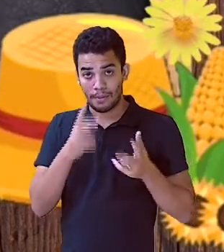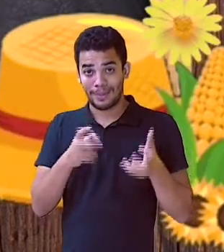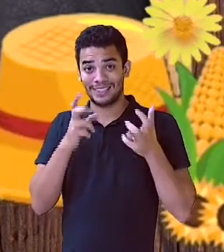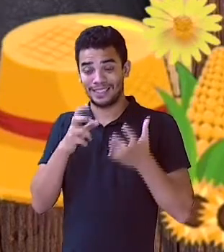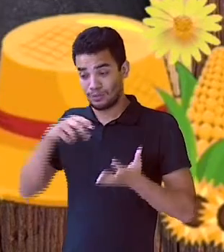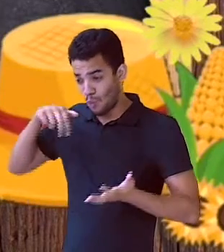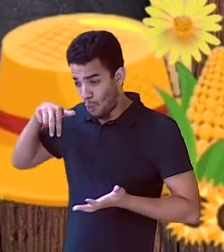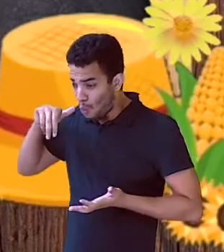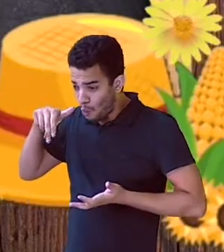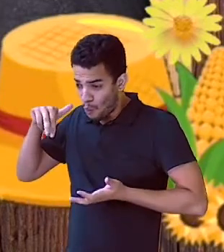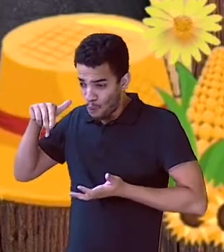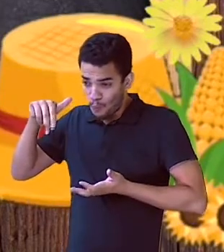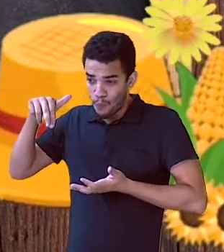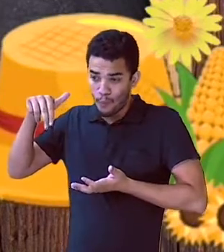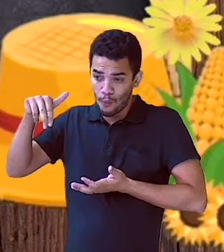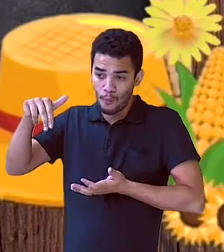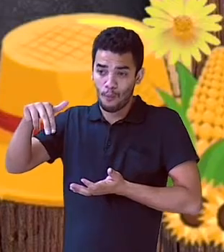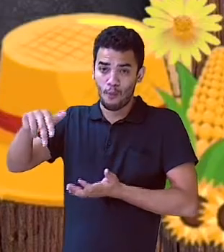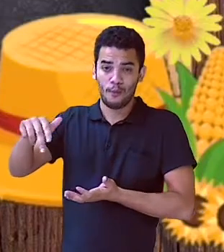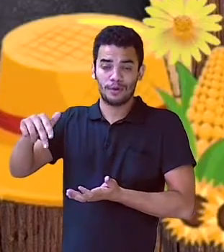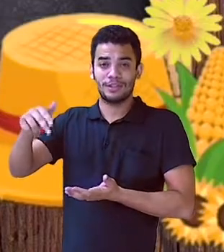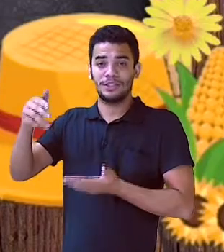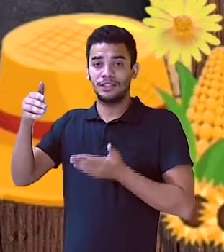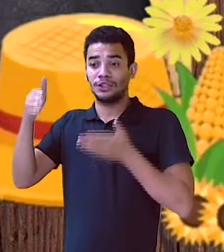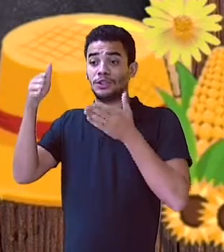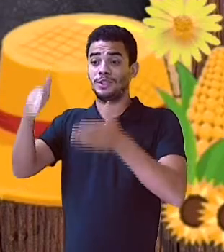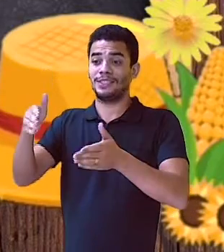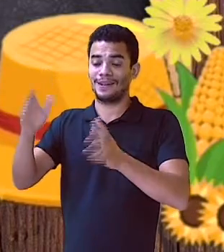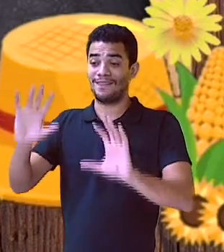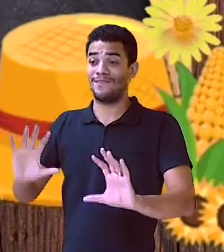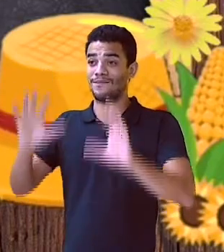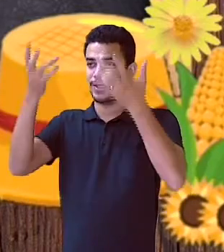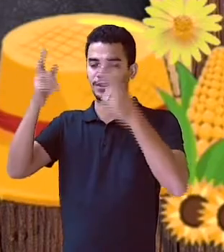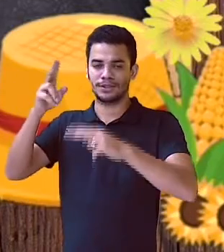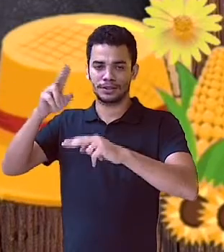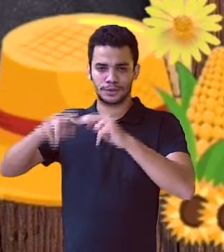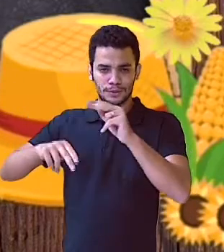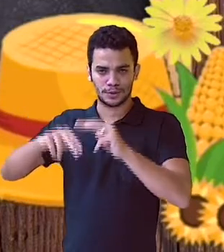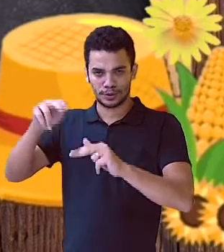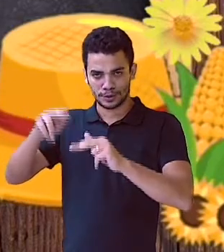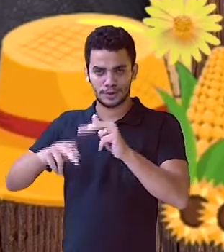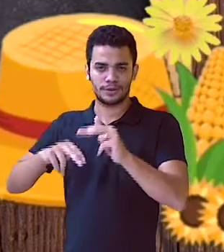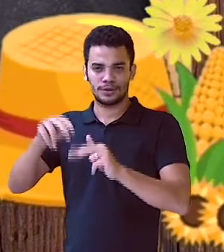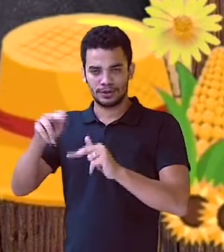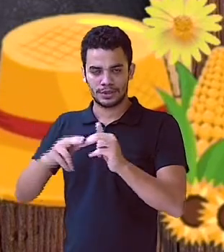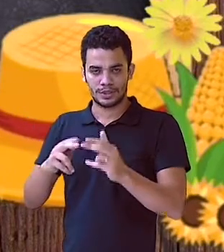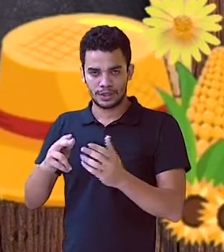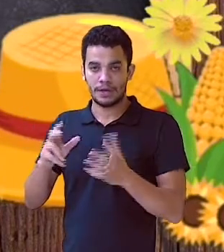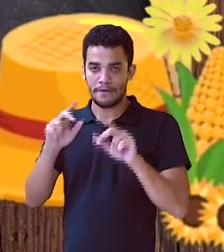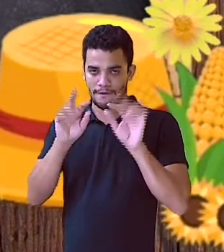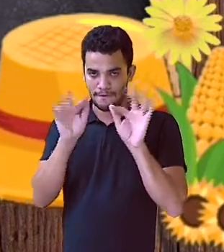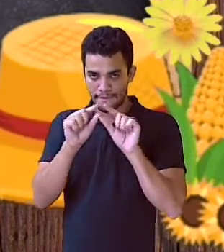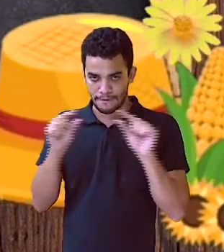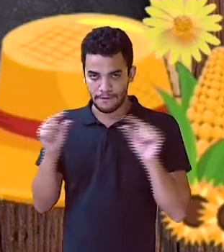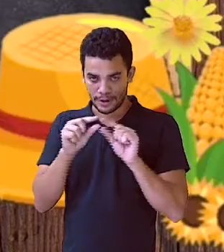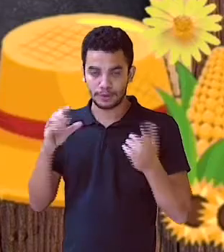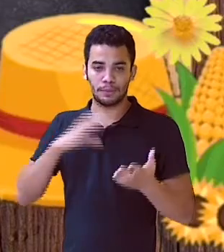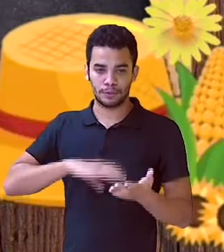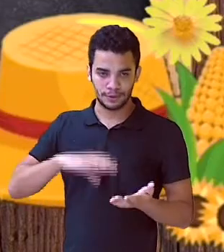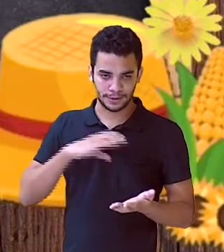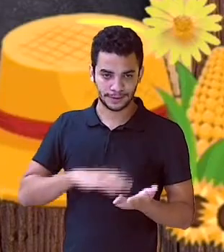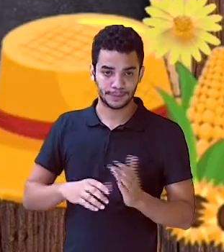chegar na festa de mina. Percebam aí que o verbo correu, ele indica apenas uma ação, não é mesmo?